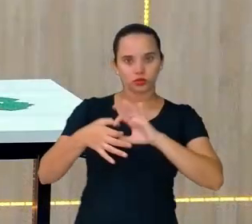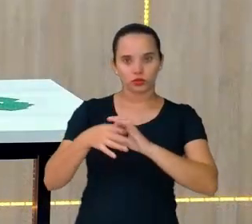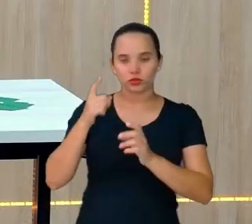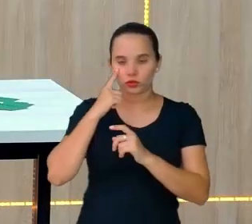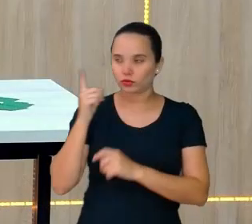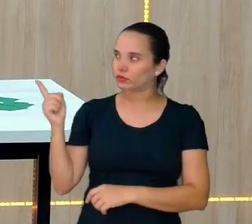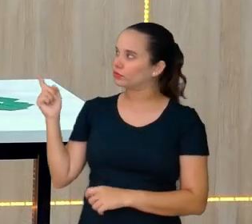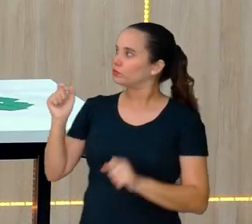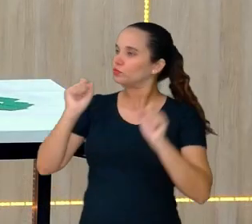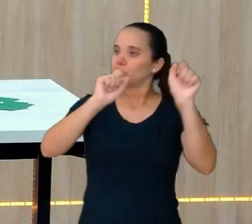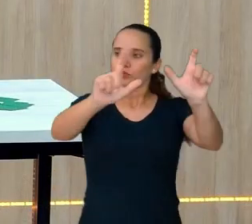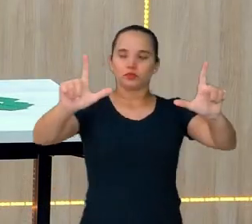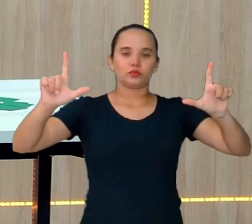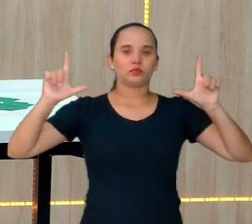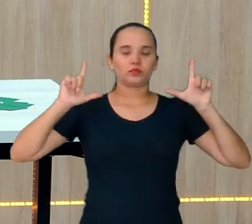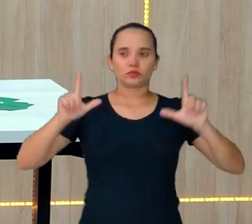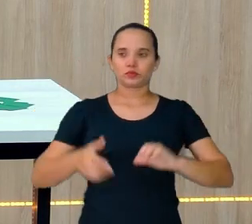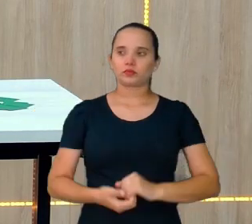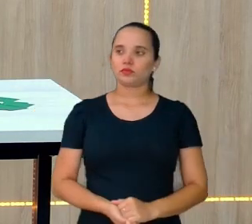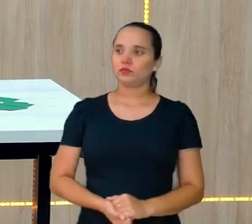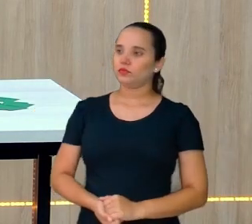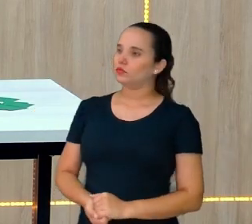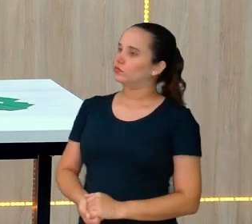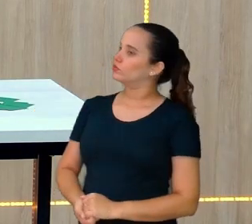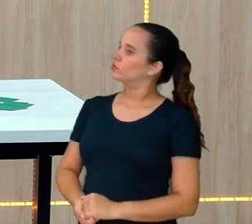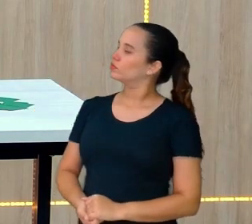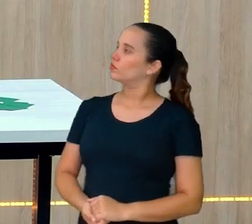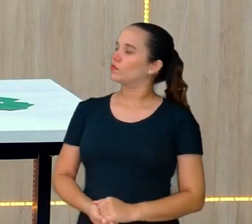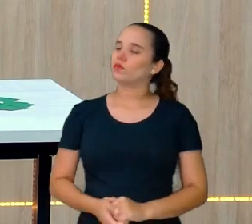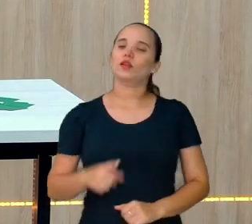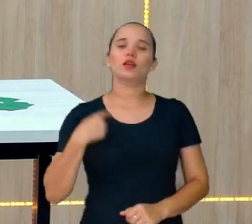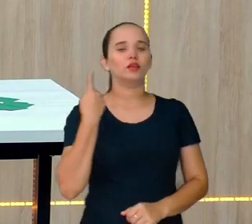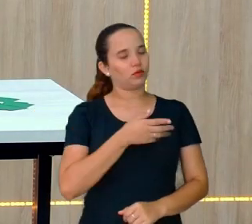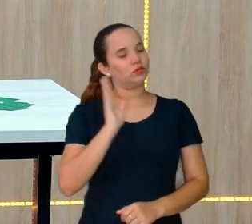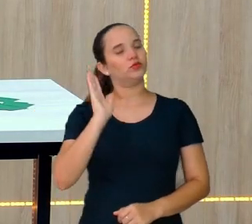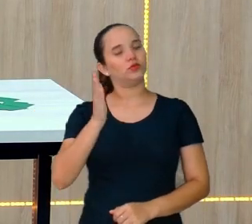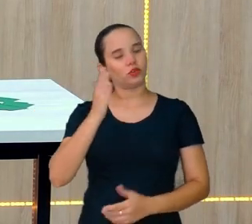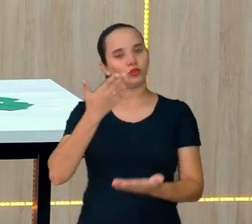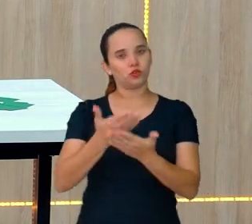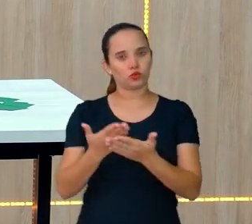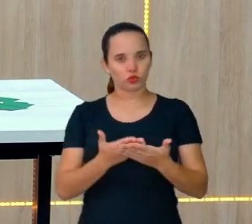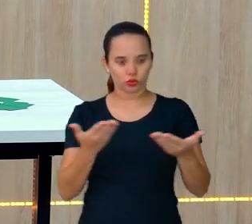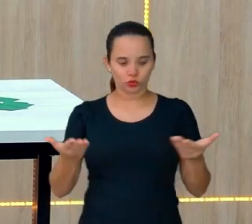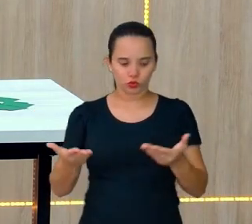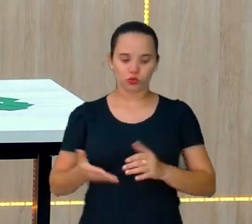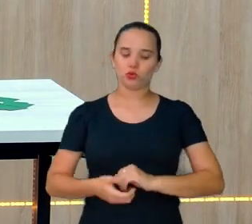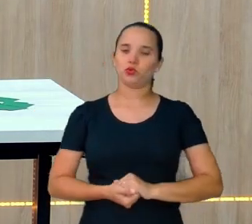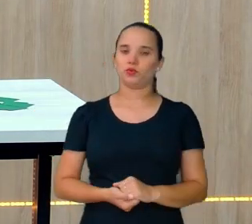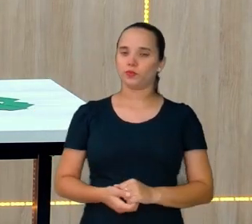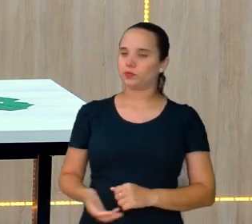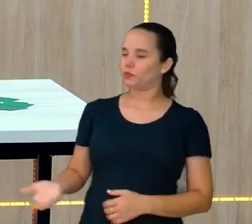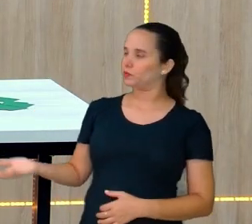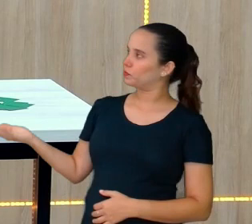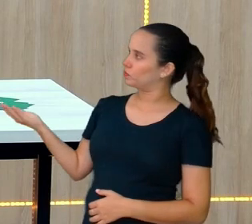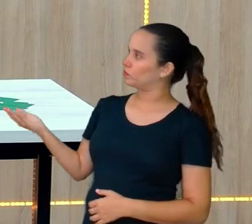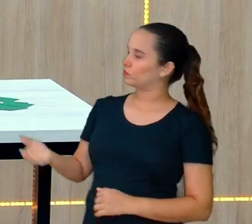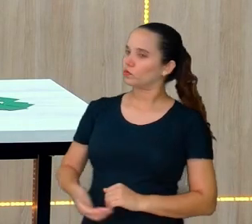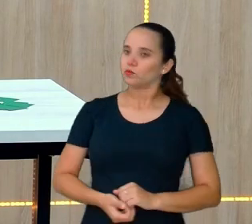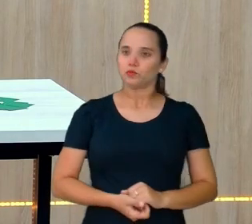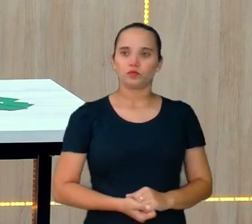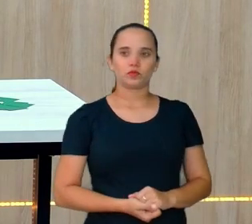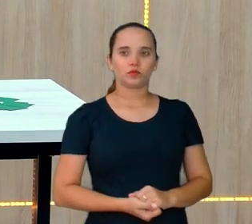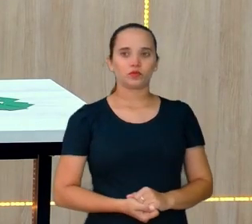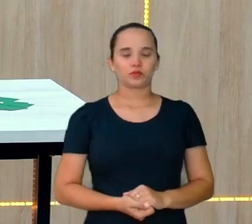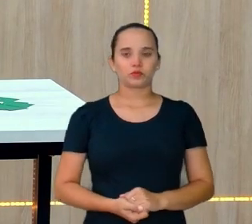nesse recorte que eu dei da matemática que a gente trabalhou hoje aqui. Tá? Então, a gente usou